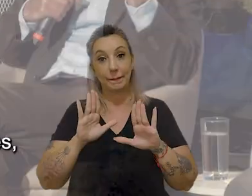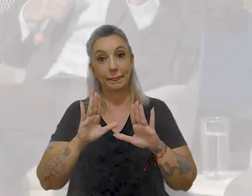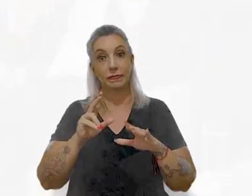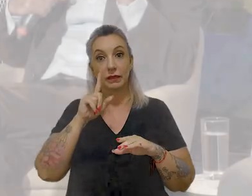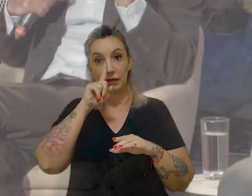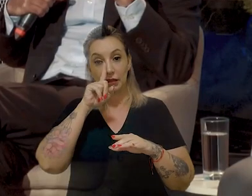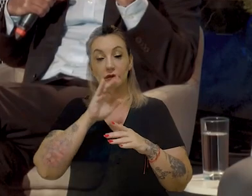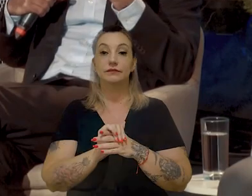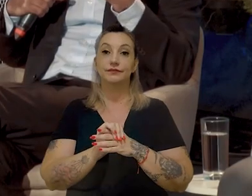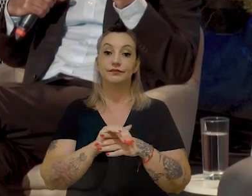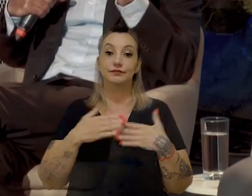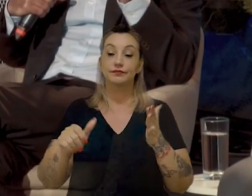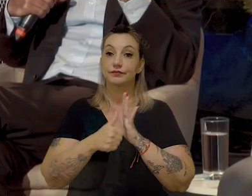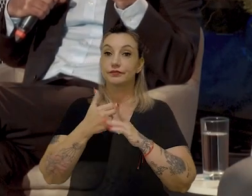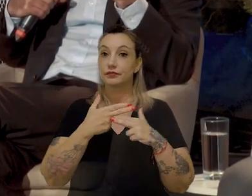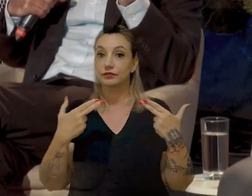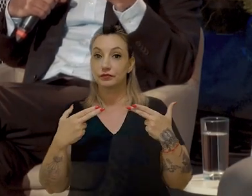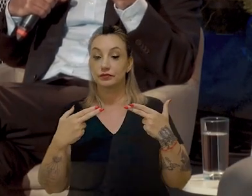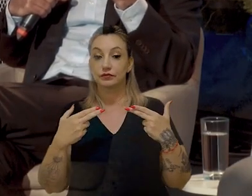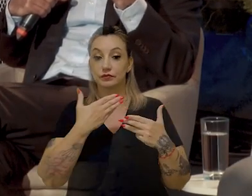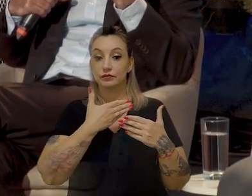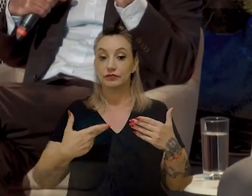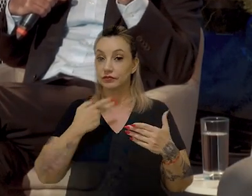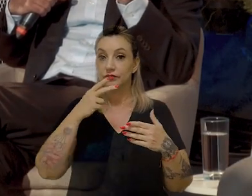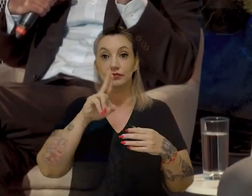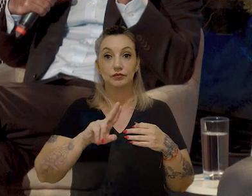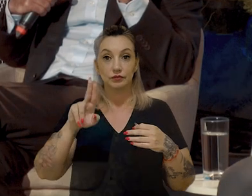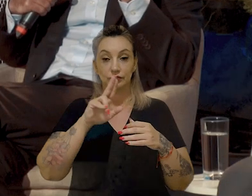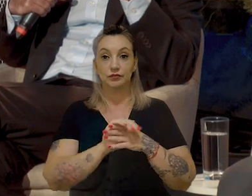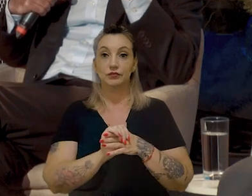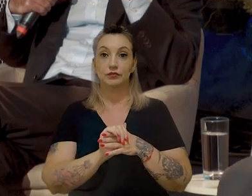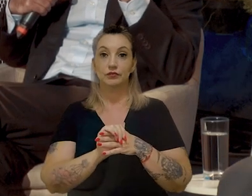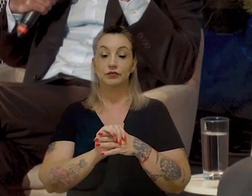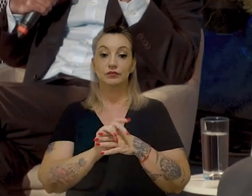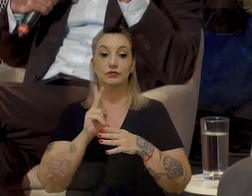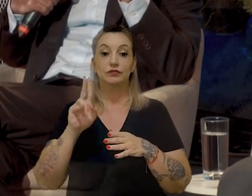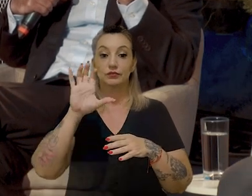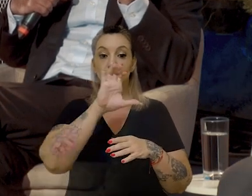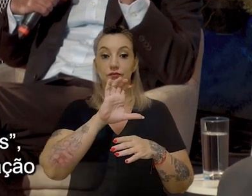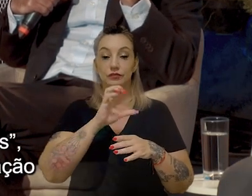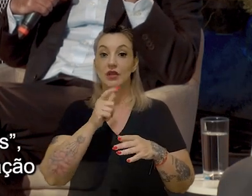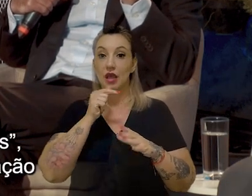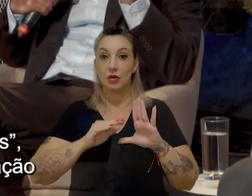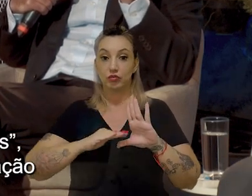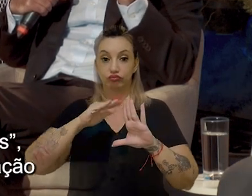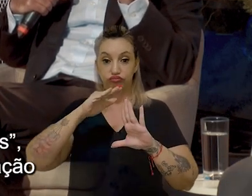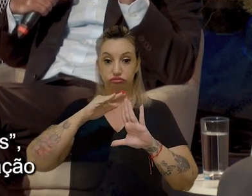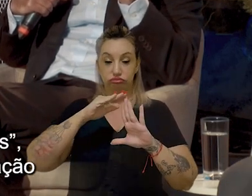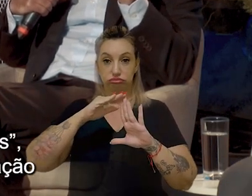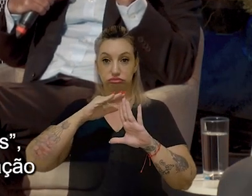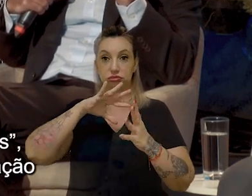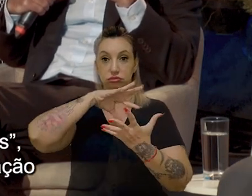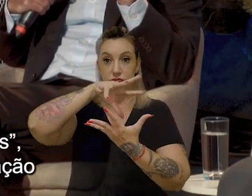severos. E a primeira coisa que é pública e fácil de usar é um mapa de inundação global, a chama de Global Flood